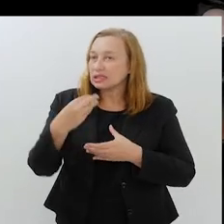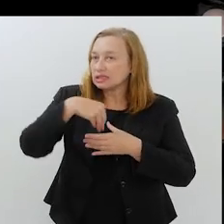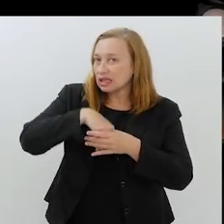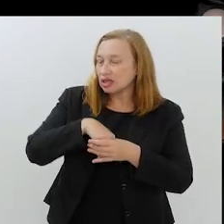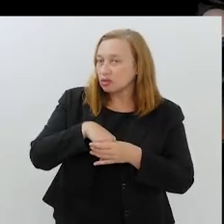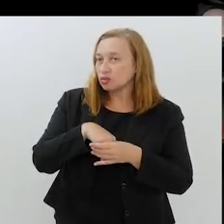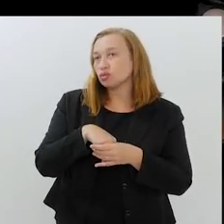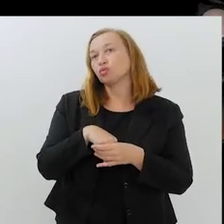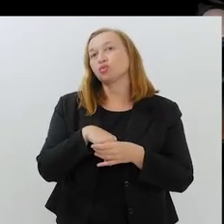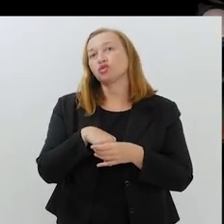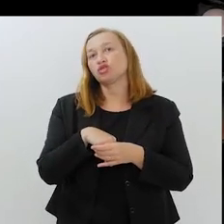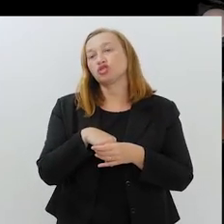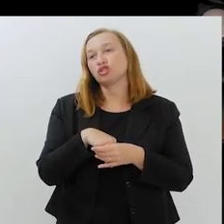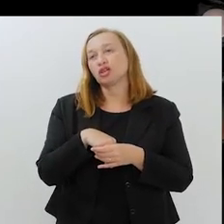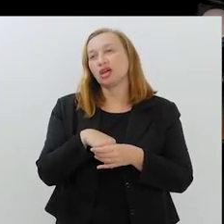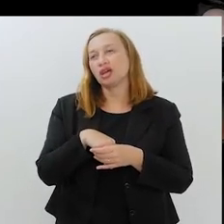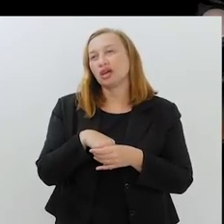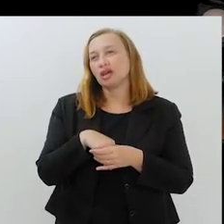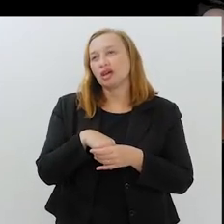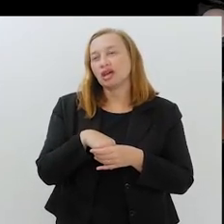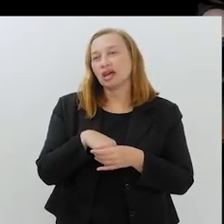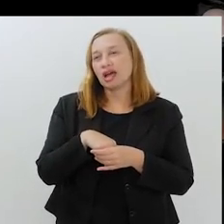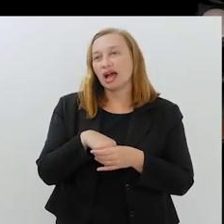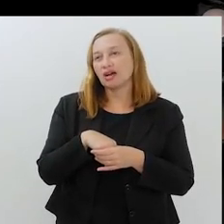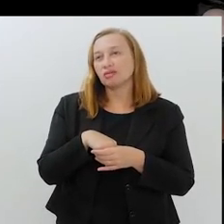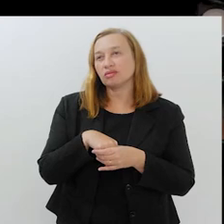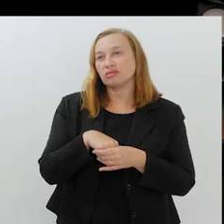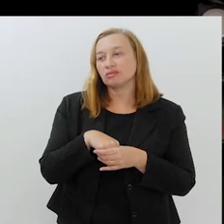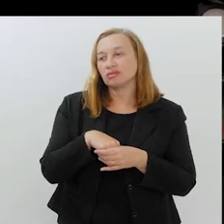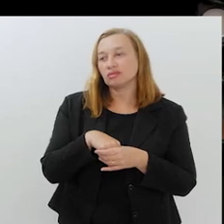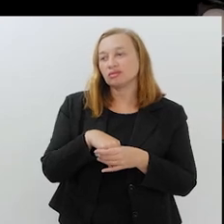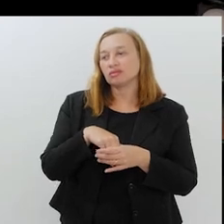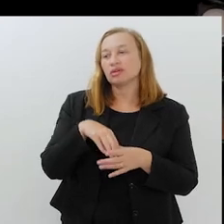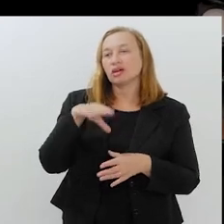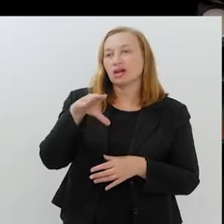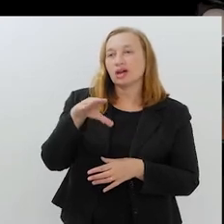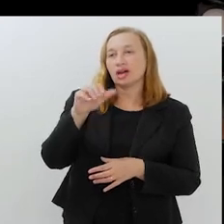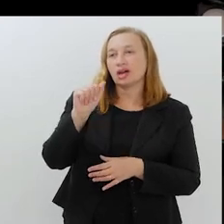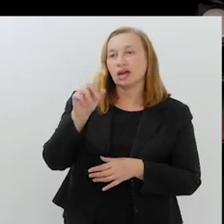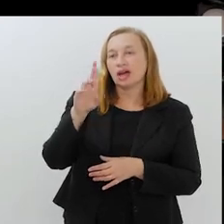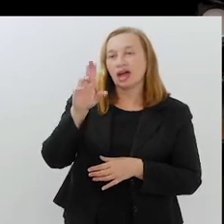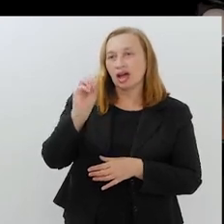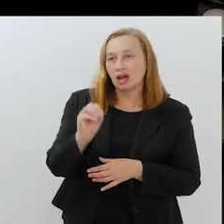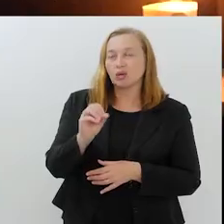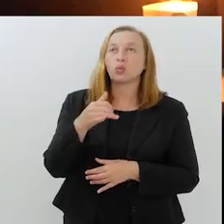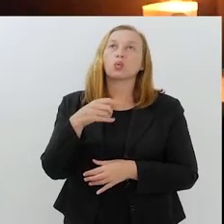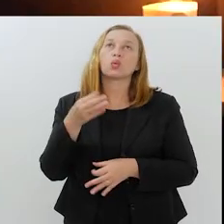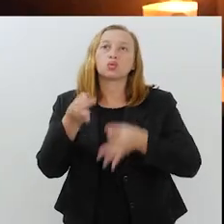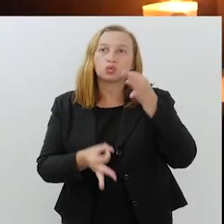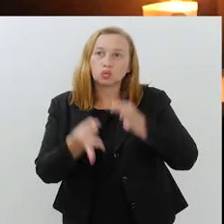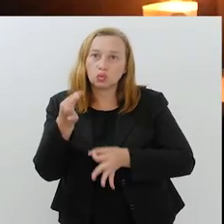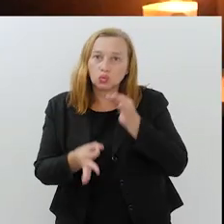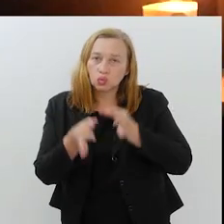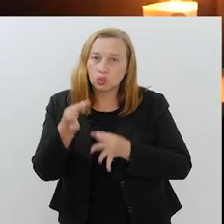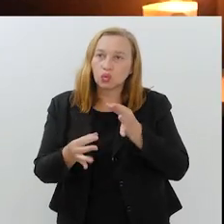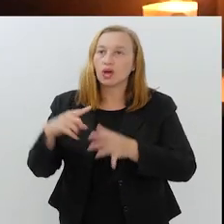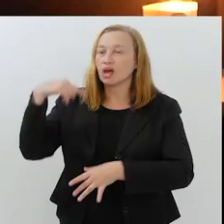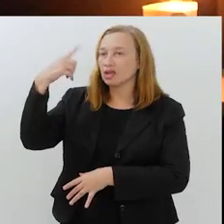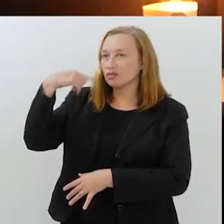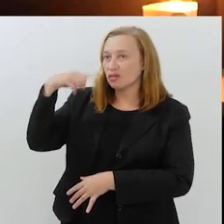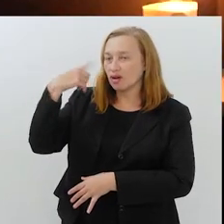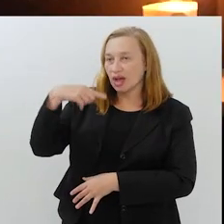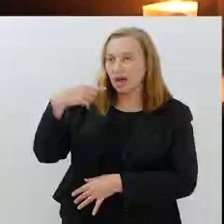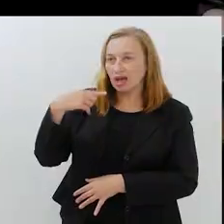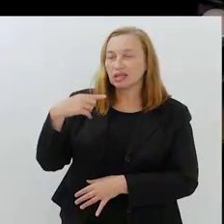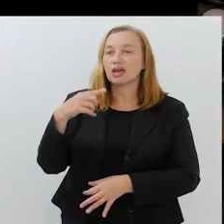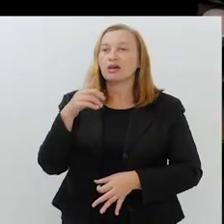dentro de funções que evidenciam mais, tipo, uma jurista, uma juíza, uma advogada,